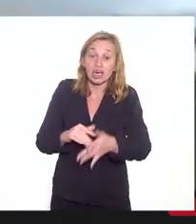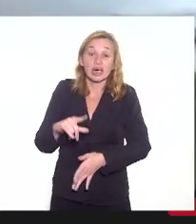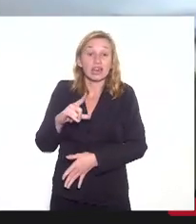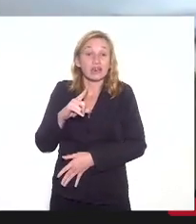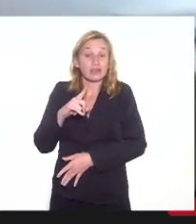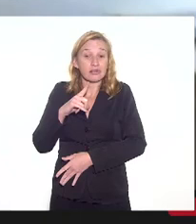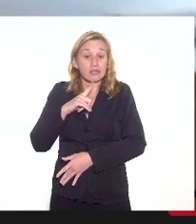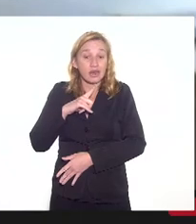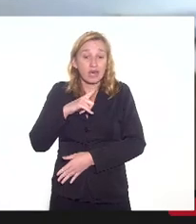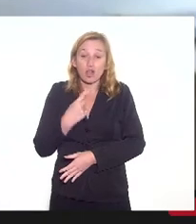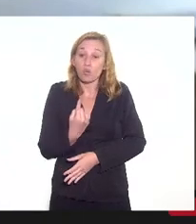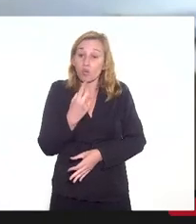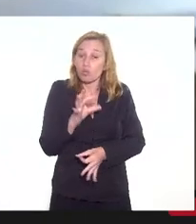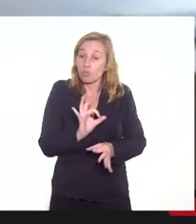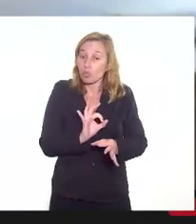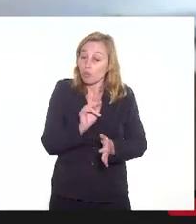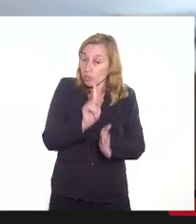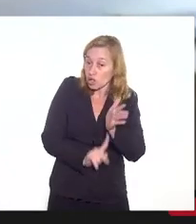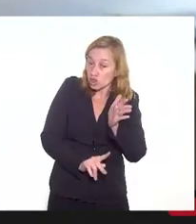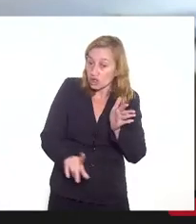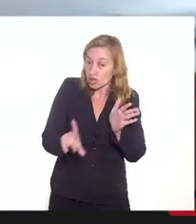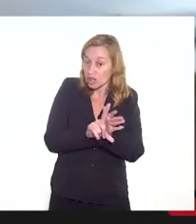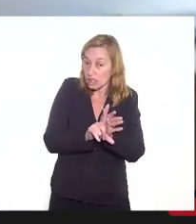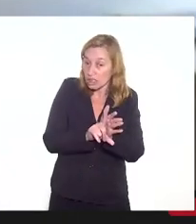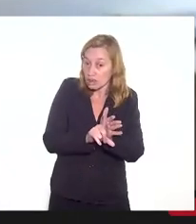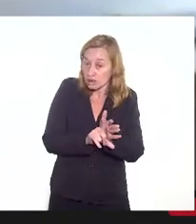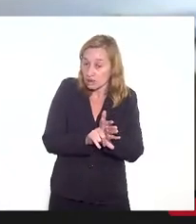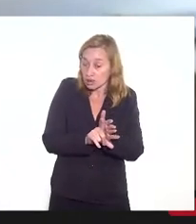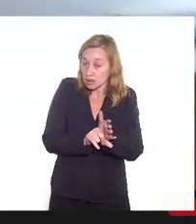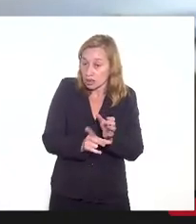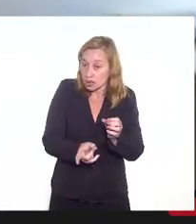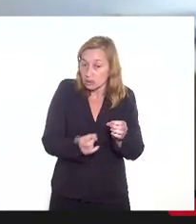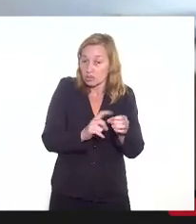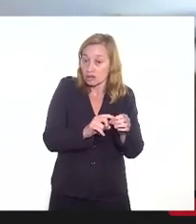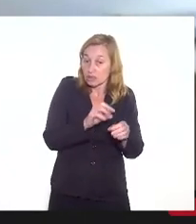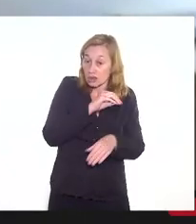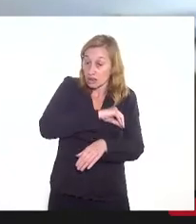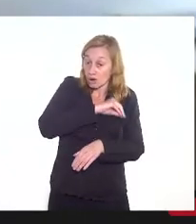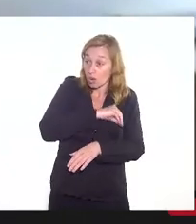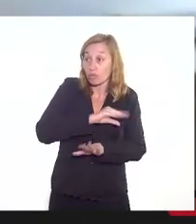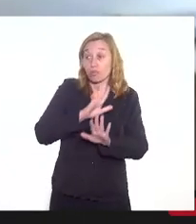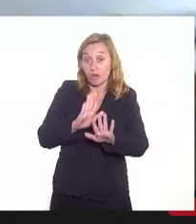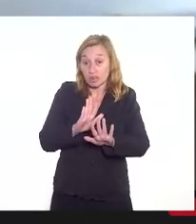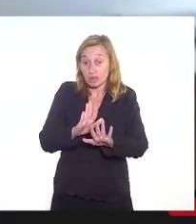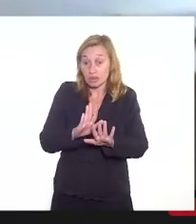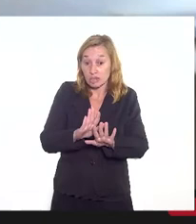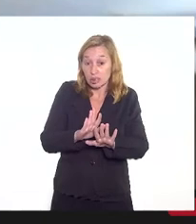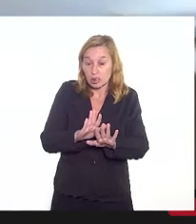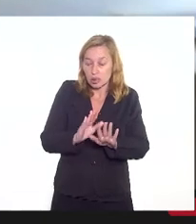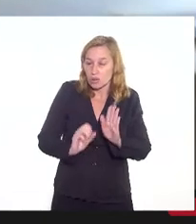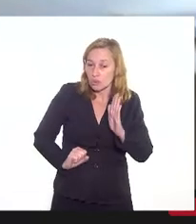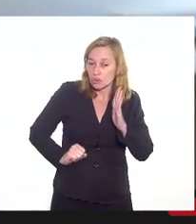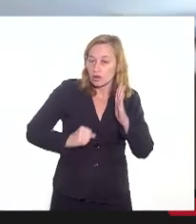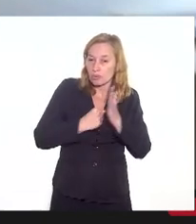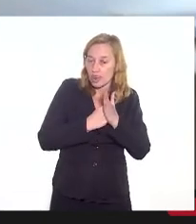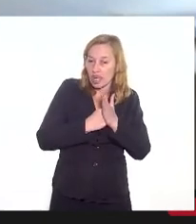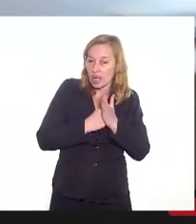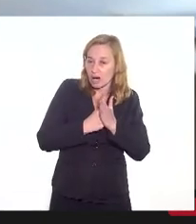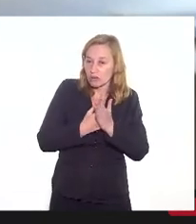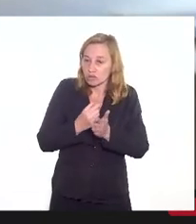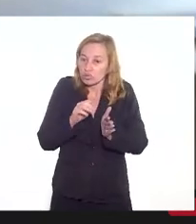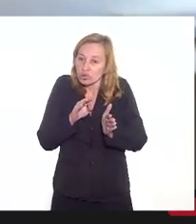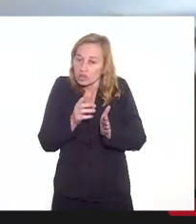um projeto de lei de reposição geral salarial, desde que o impacto disso nas